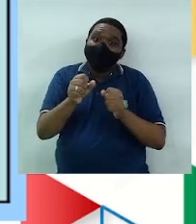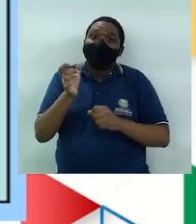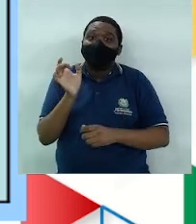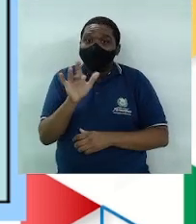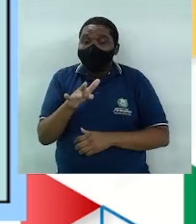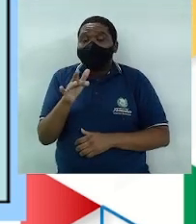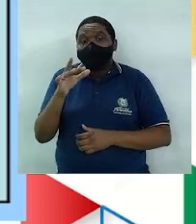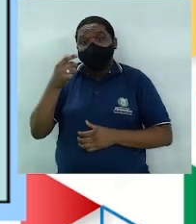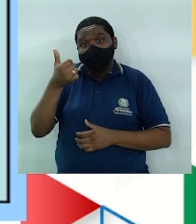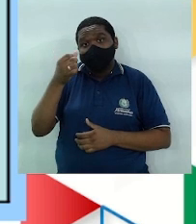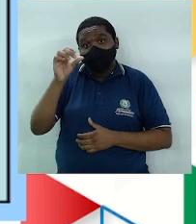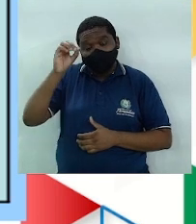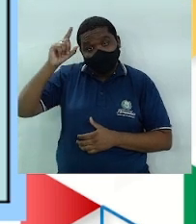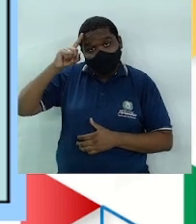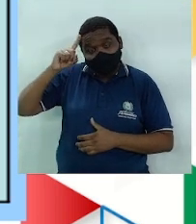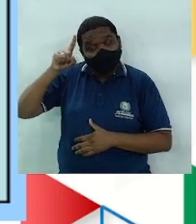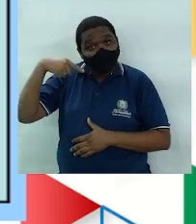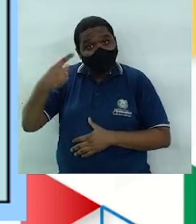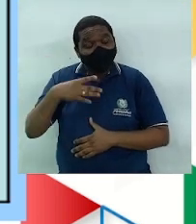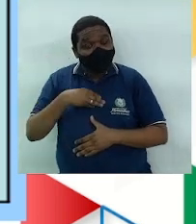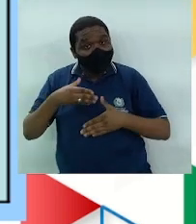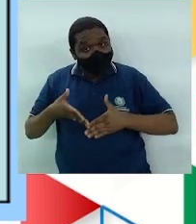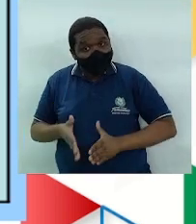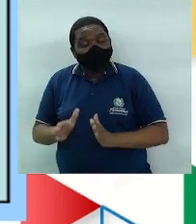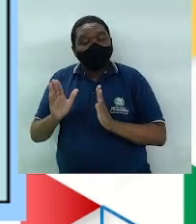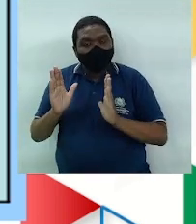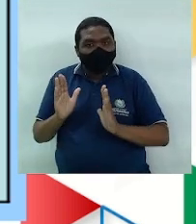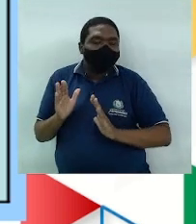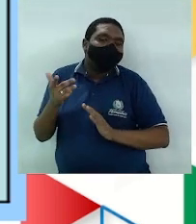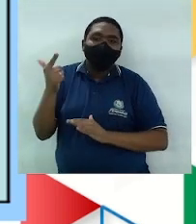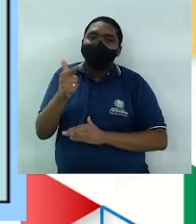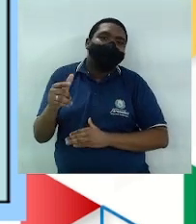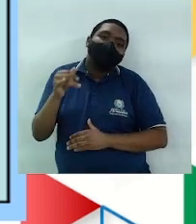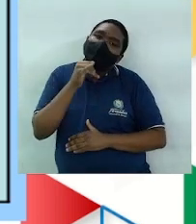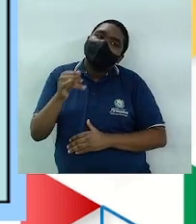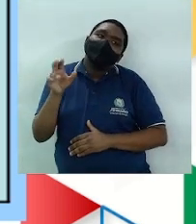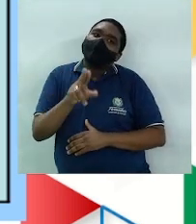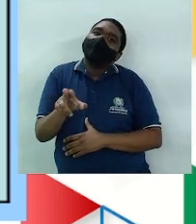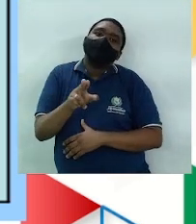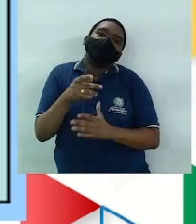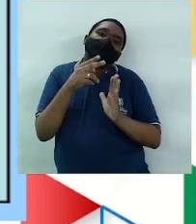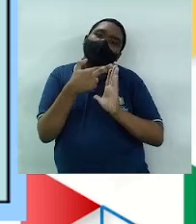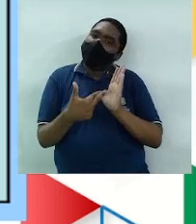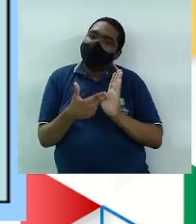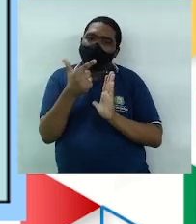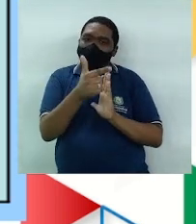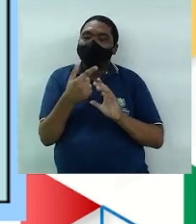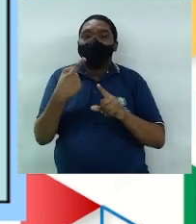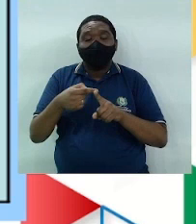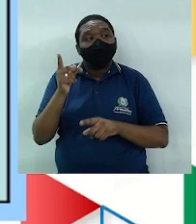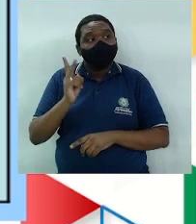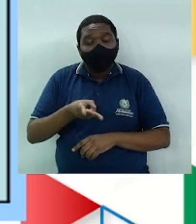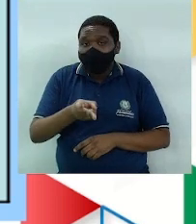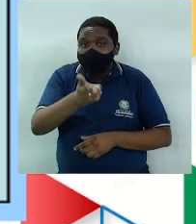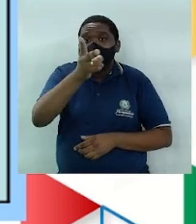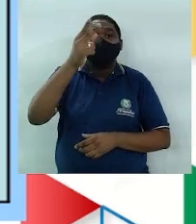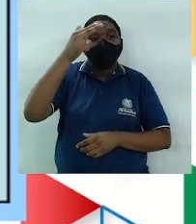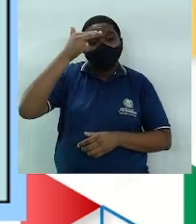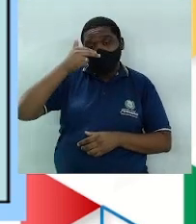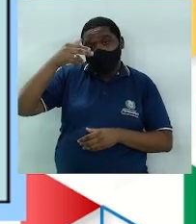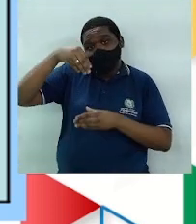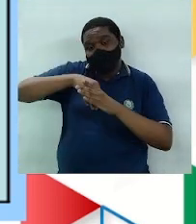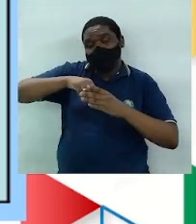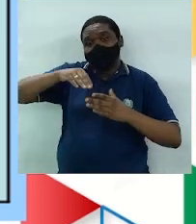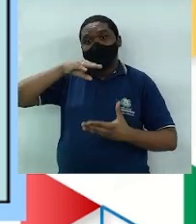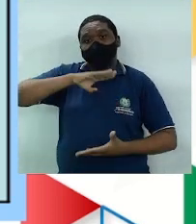60 dias após o parto. Não existe disciplina no seu uso, porque permanece continuamente no corpo